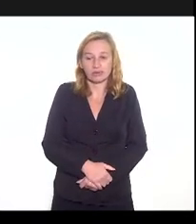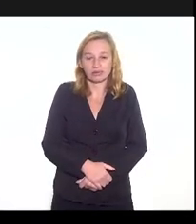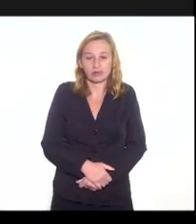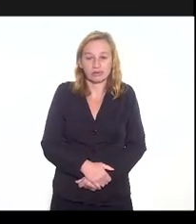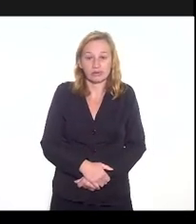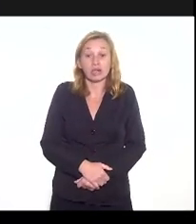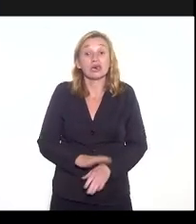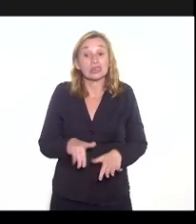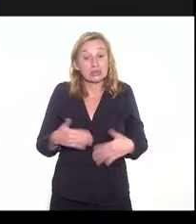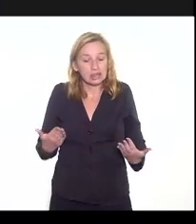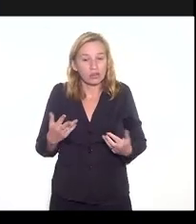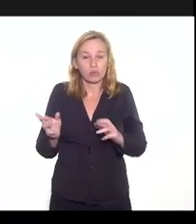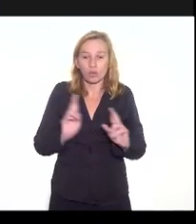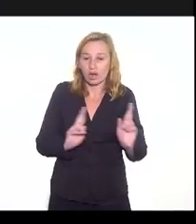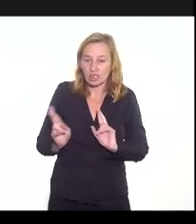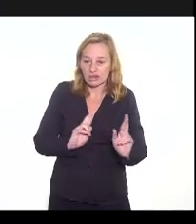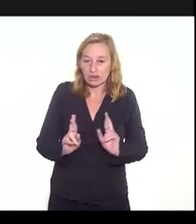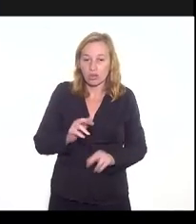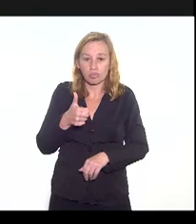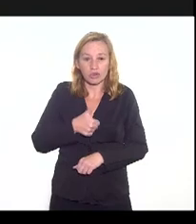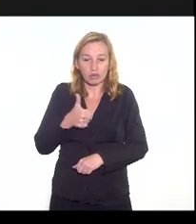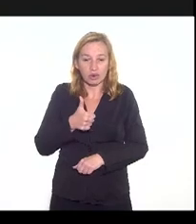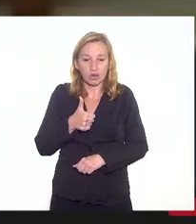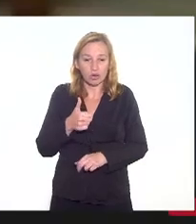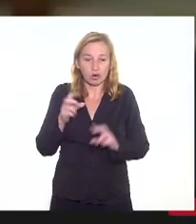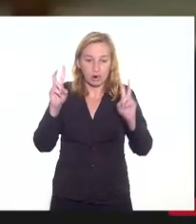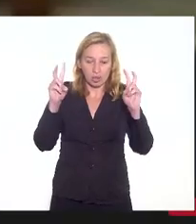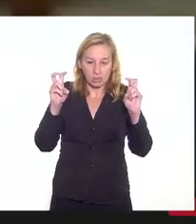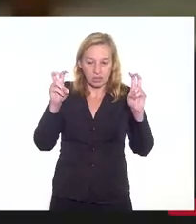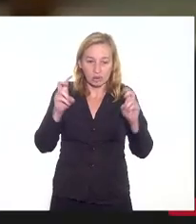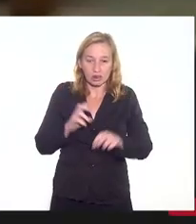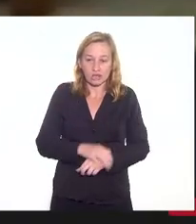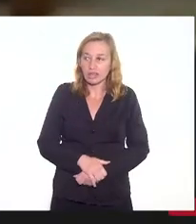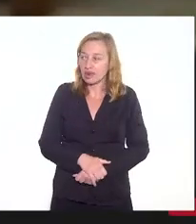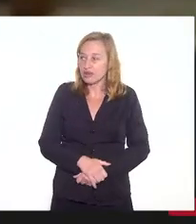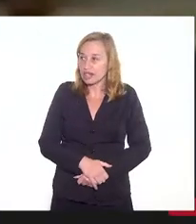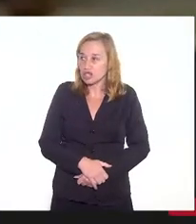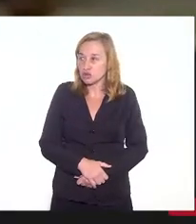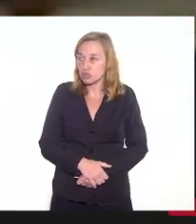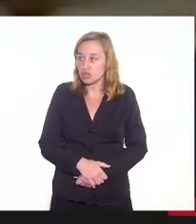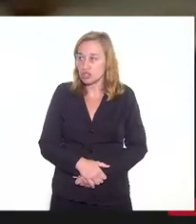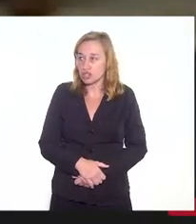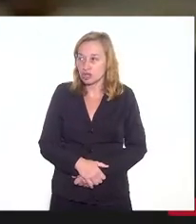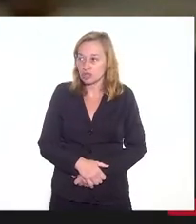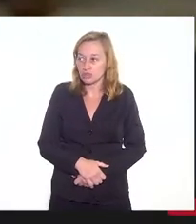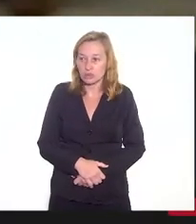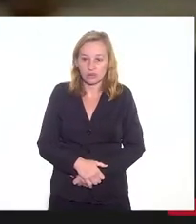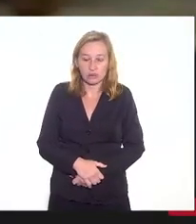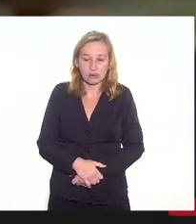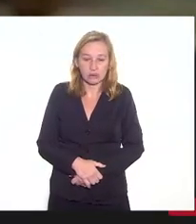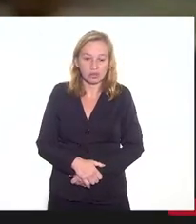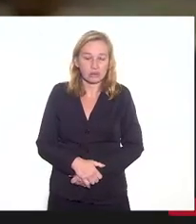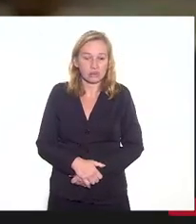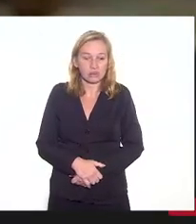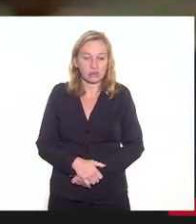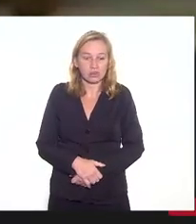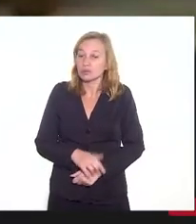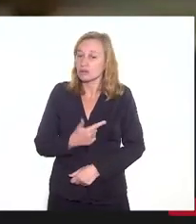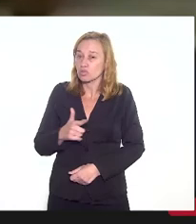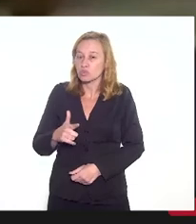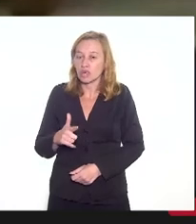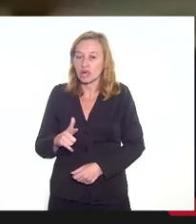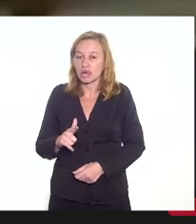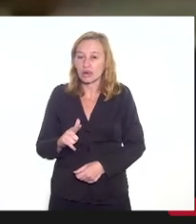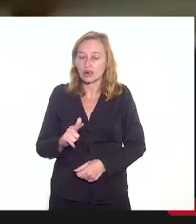Então, com relação à primeira questão de reposição salarial dos servidores, não existe restrição